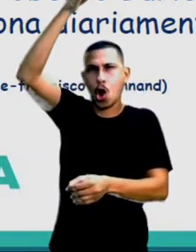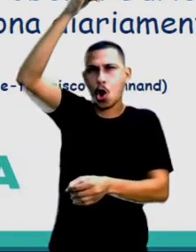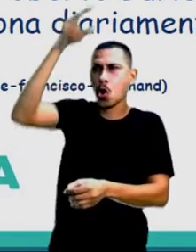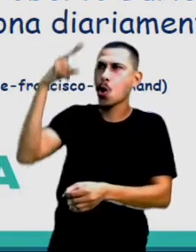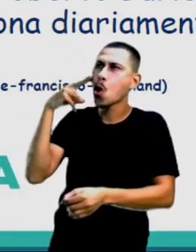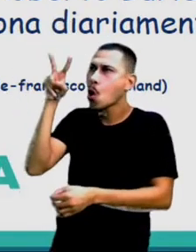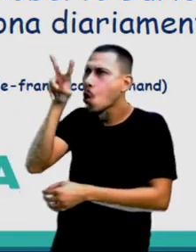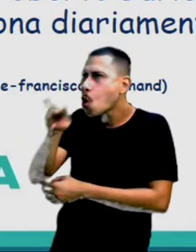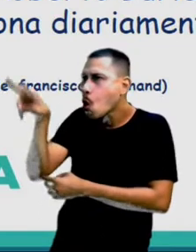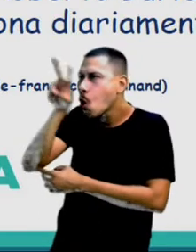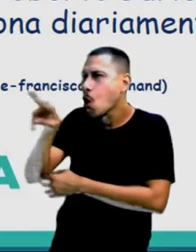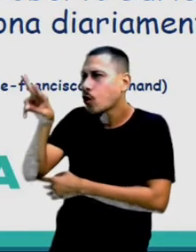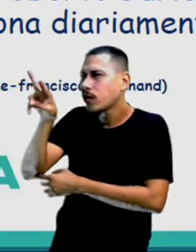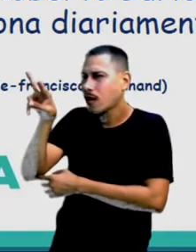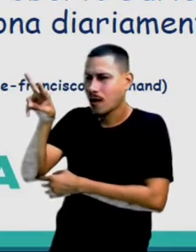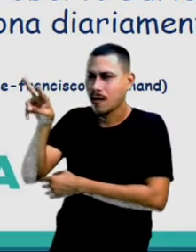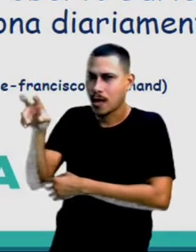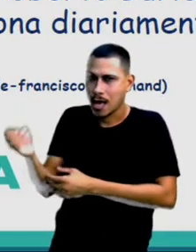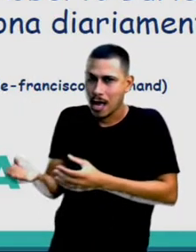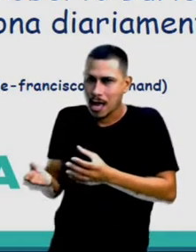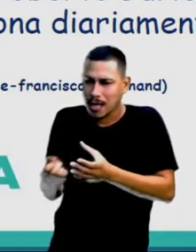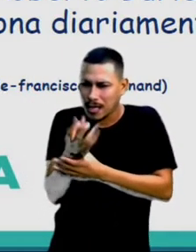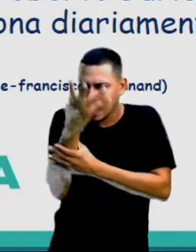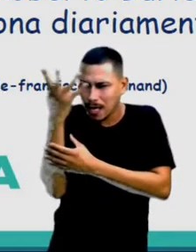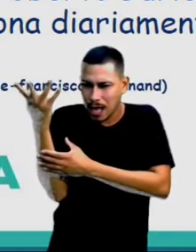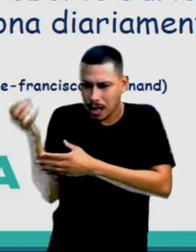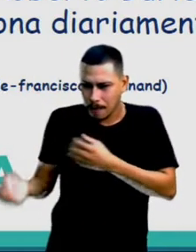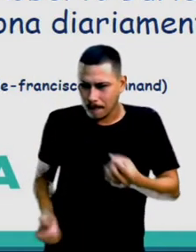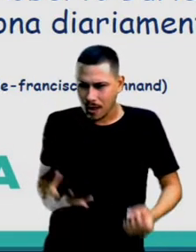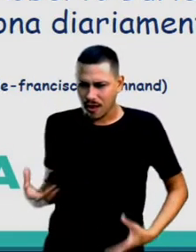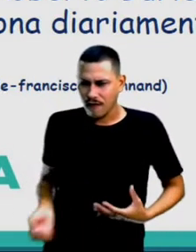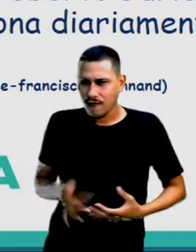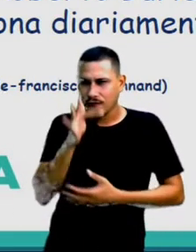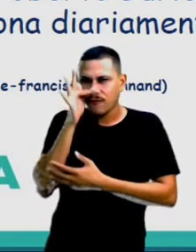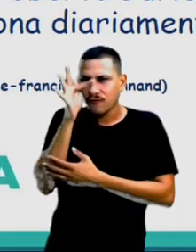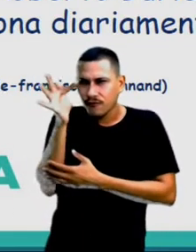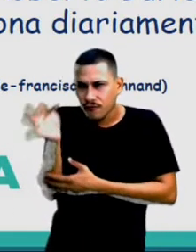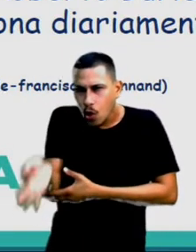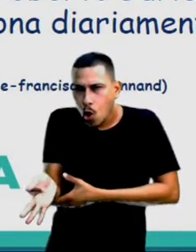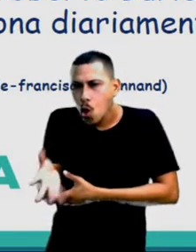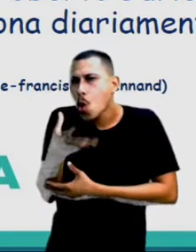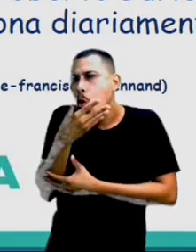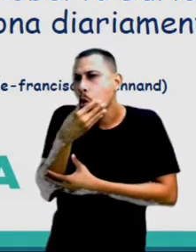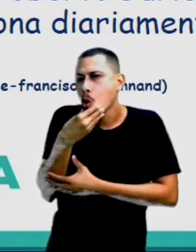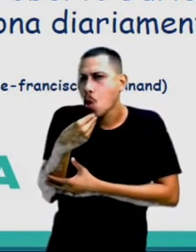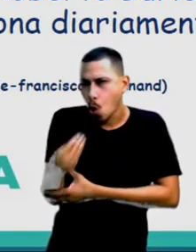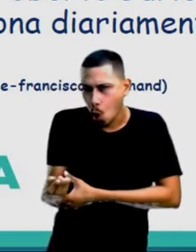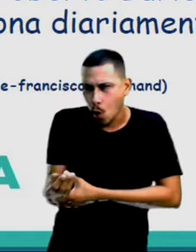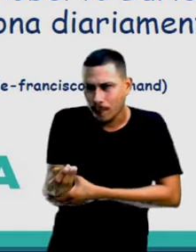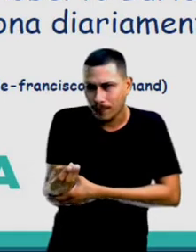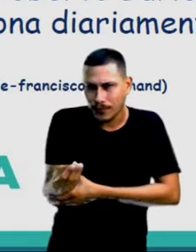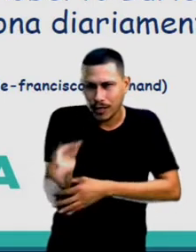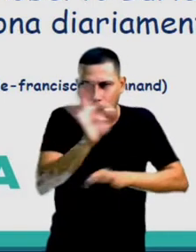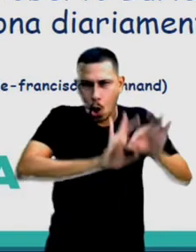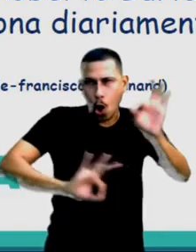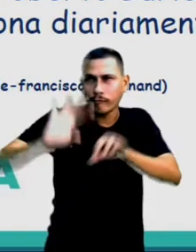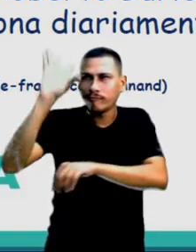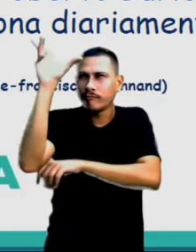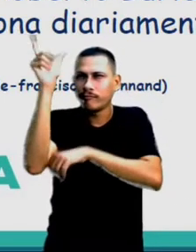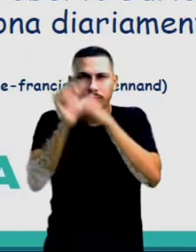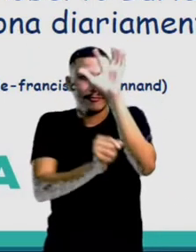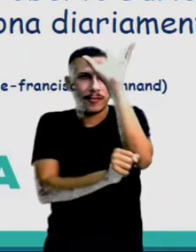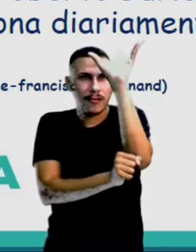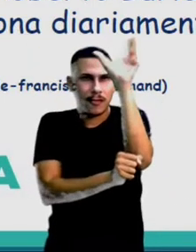em uma flor descoberta pelo paisagista Roberto Burle Marx A